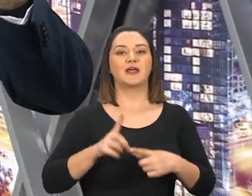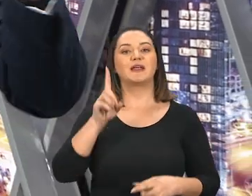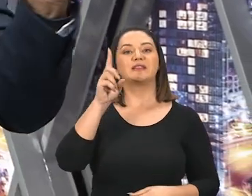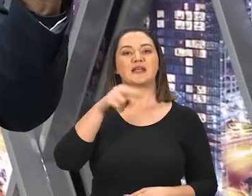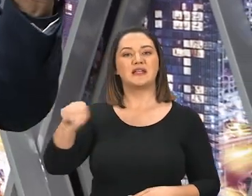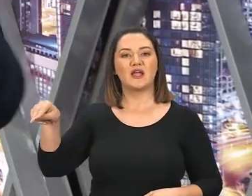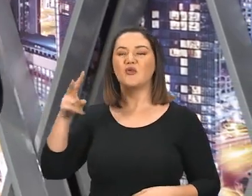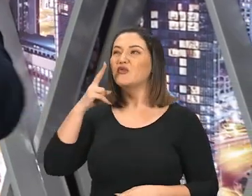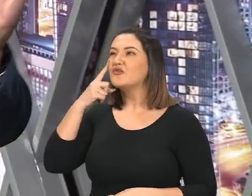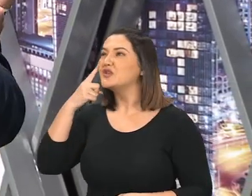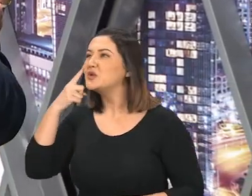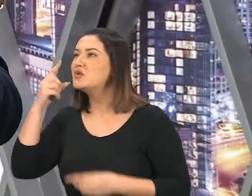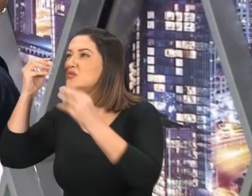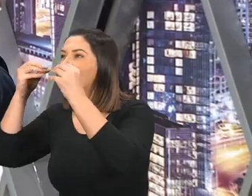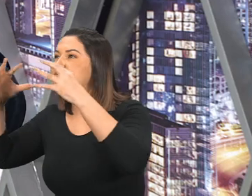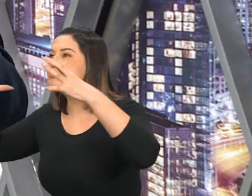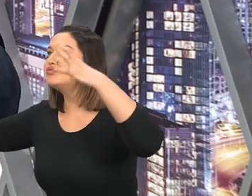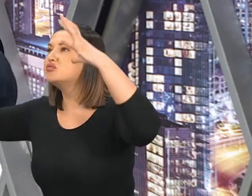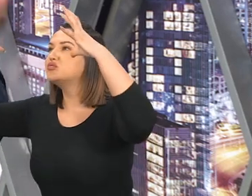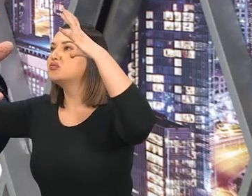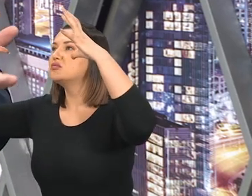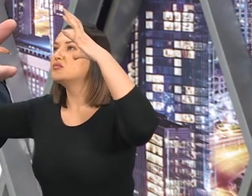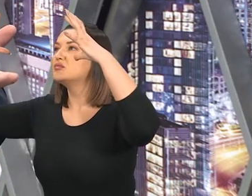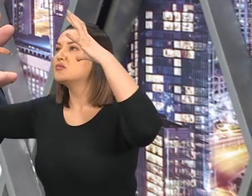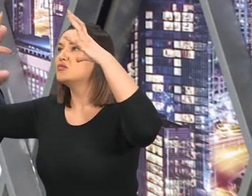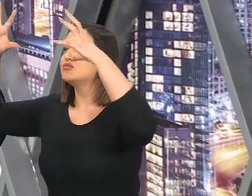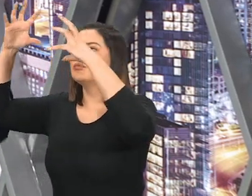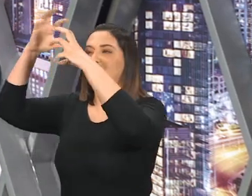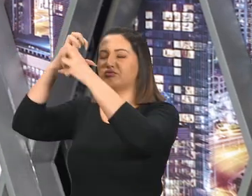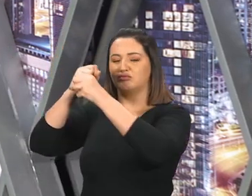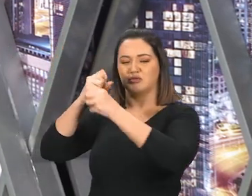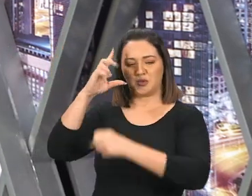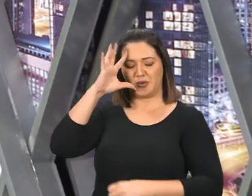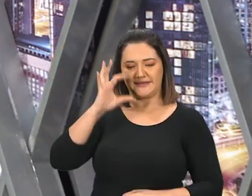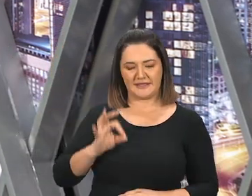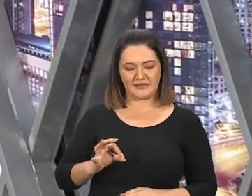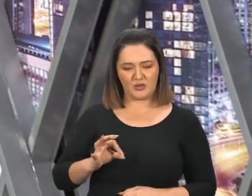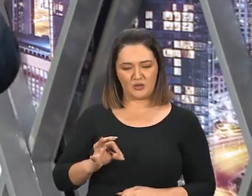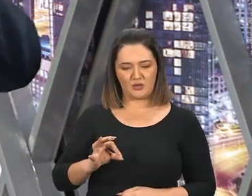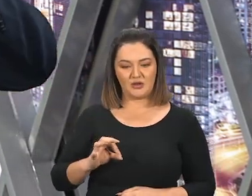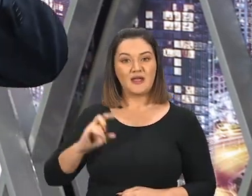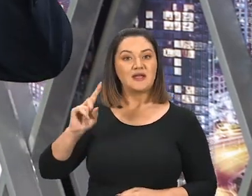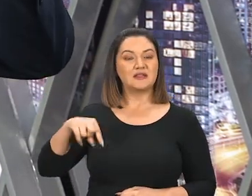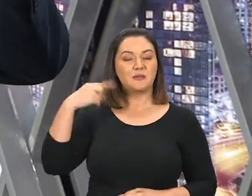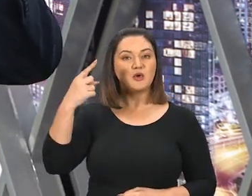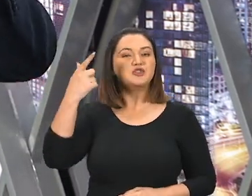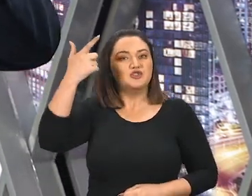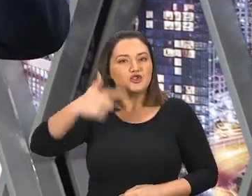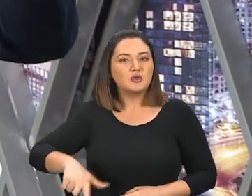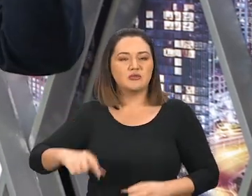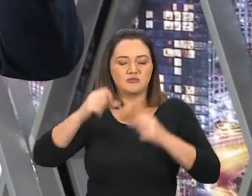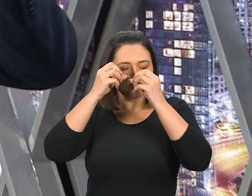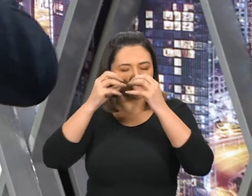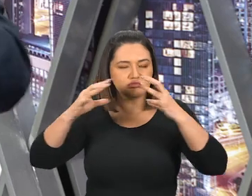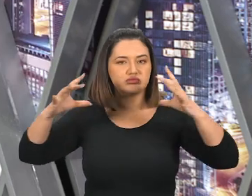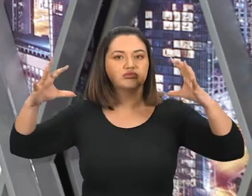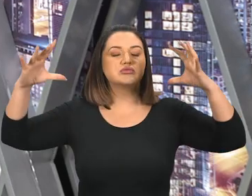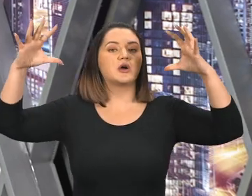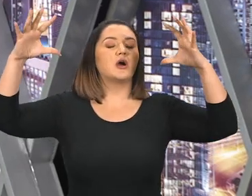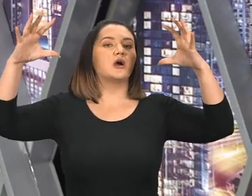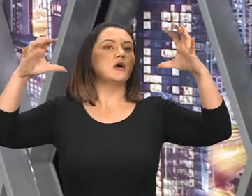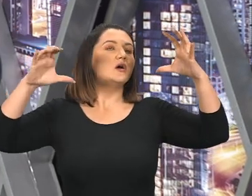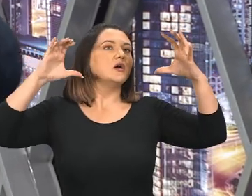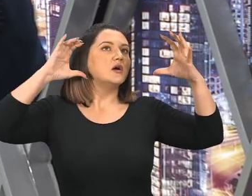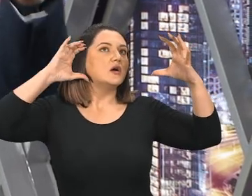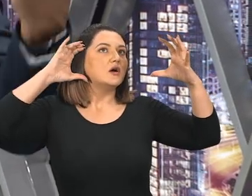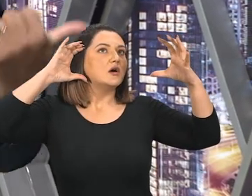Daniel teve a visão, Não entendeu nada, Pediu uma explicação, Aí ele ouviu uma voz, Uma voz, Que gritava e dizia assim, Ô Gabriel,